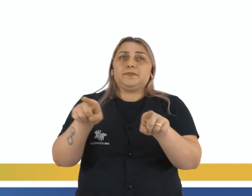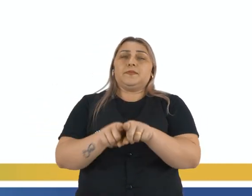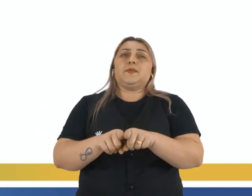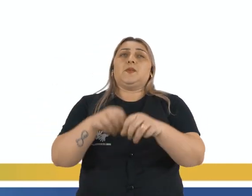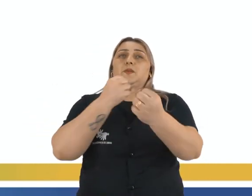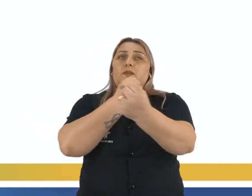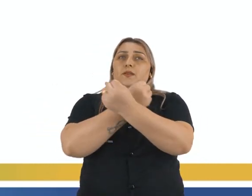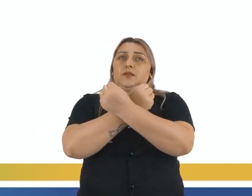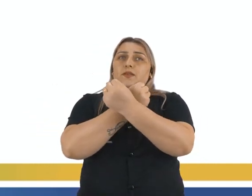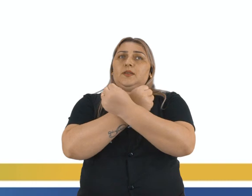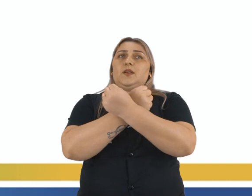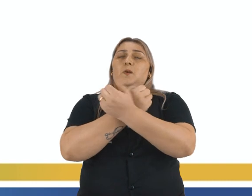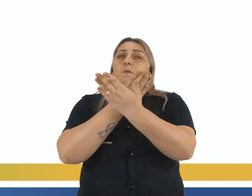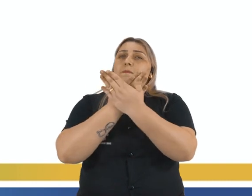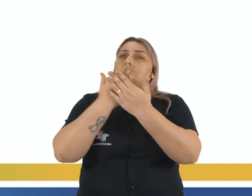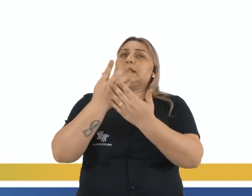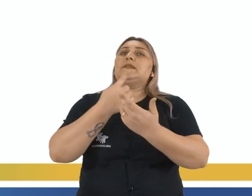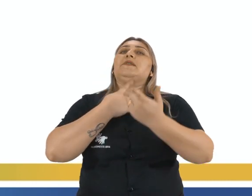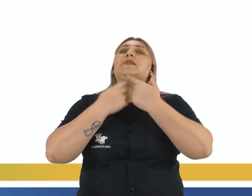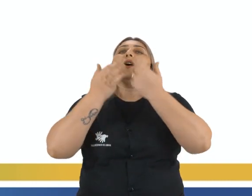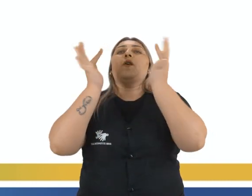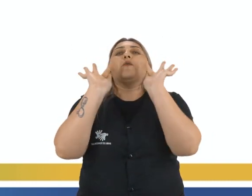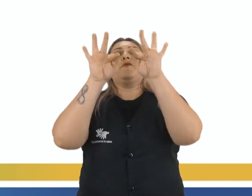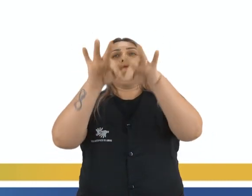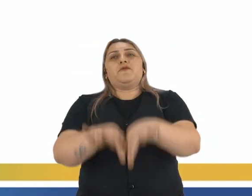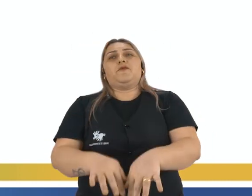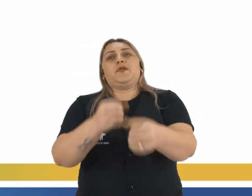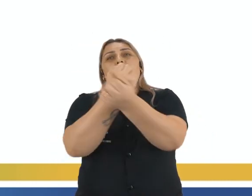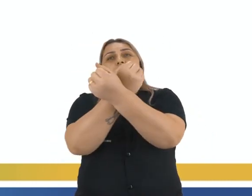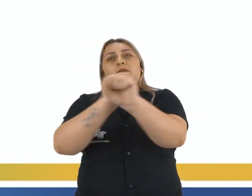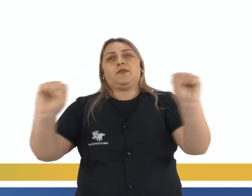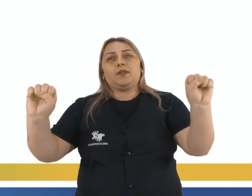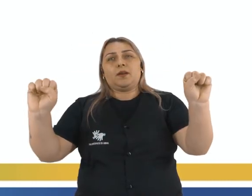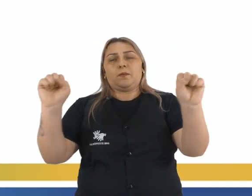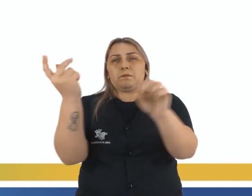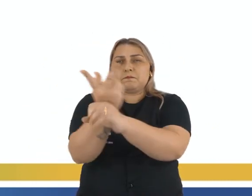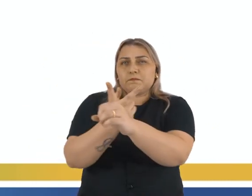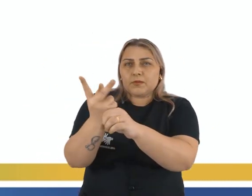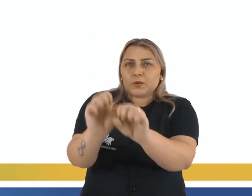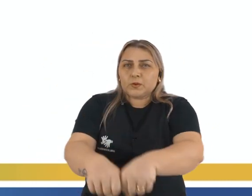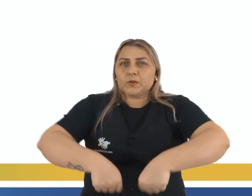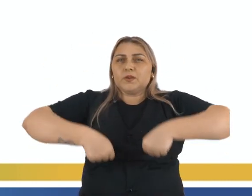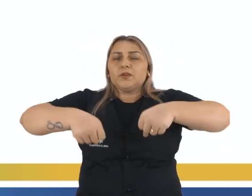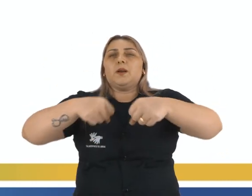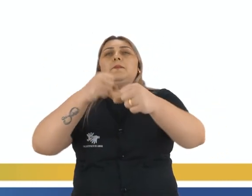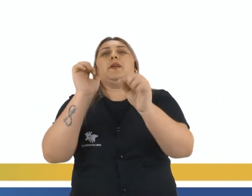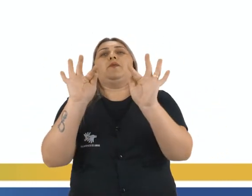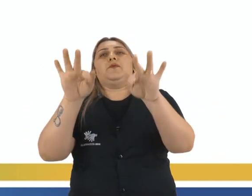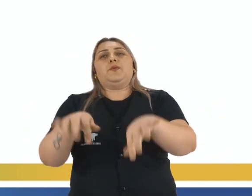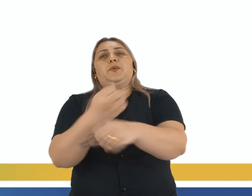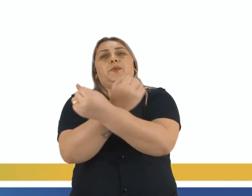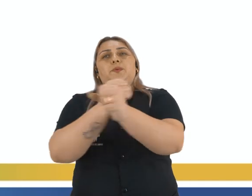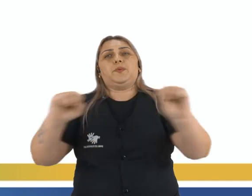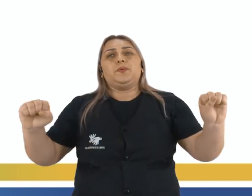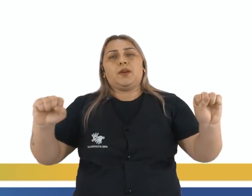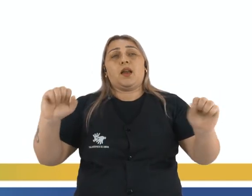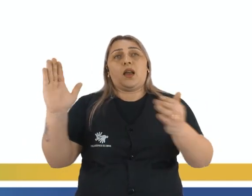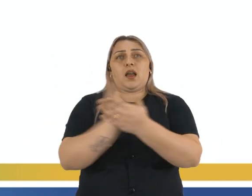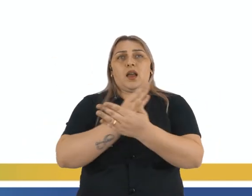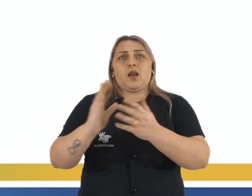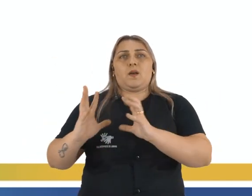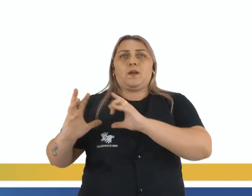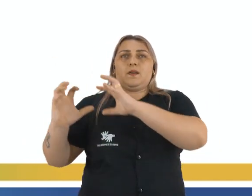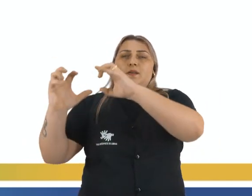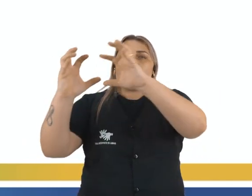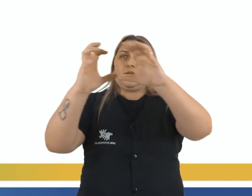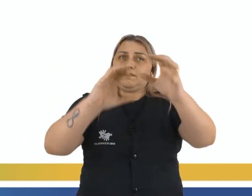os escravos começaram, então, a desejar o fim da escravidão. Começaram a buscar, lutar pelo fim da escravidão. E algumas rebeliões, como eu